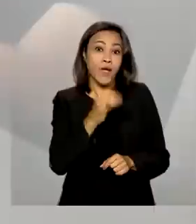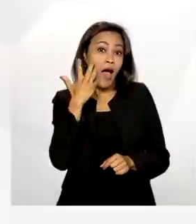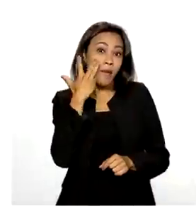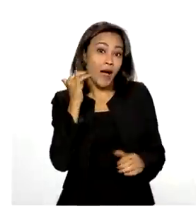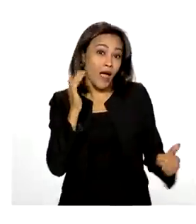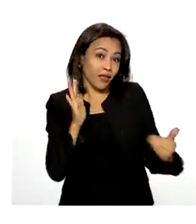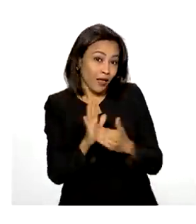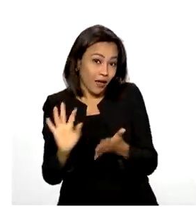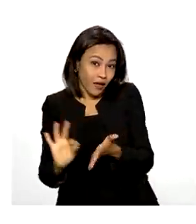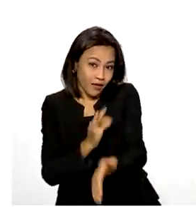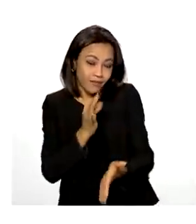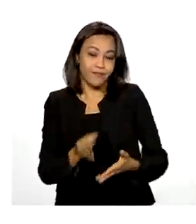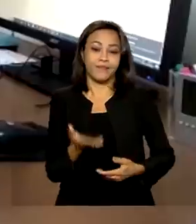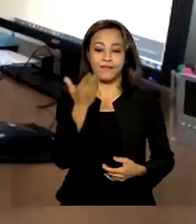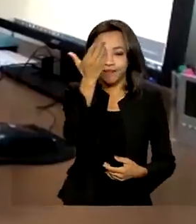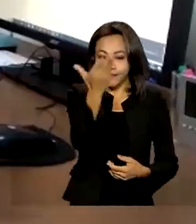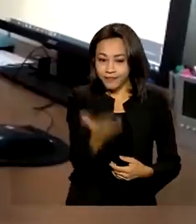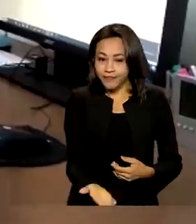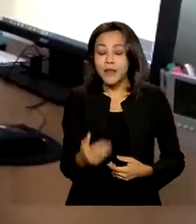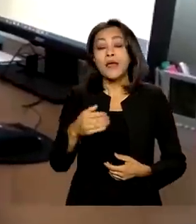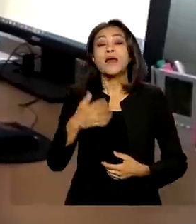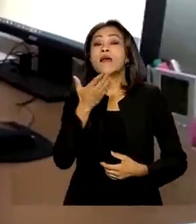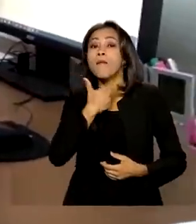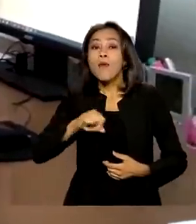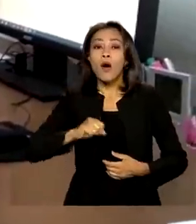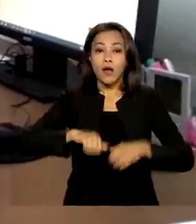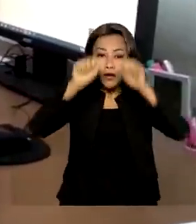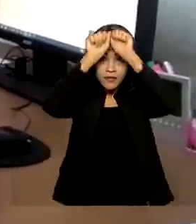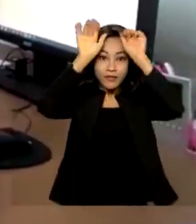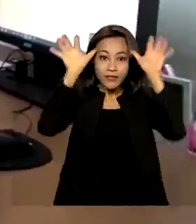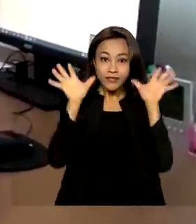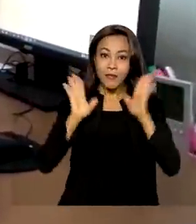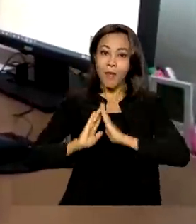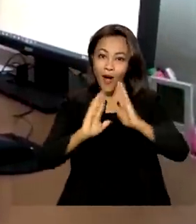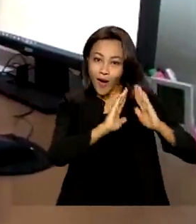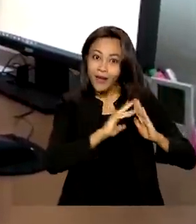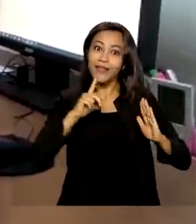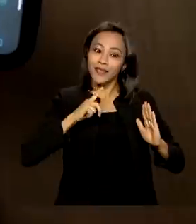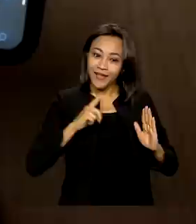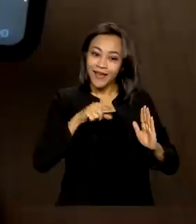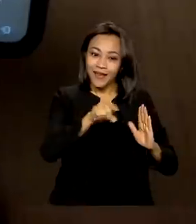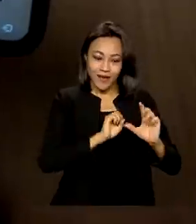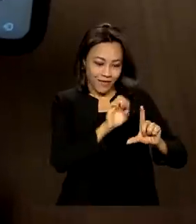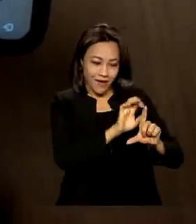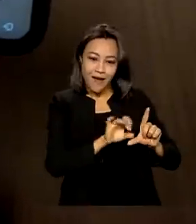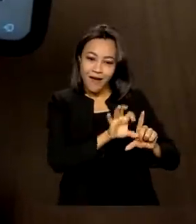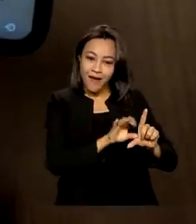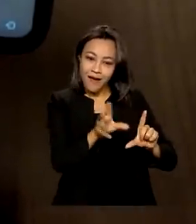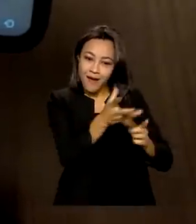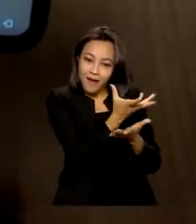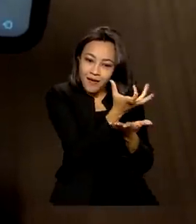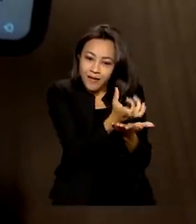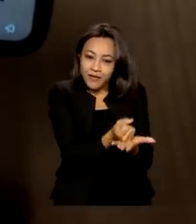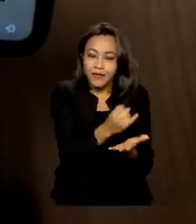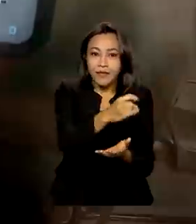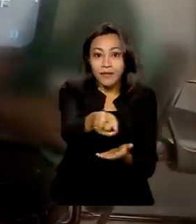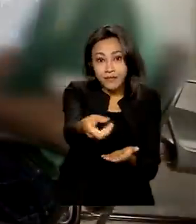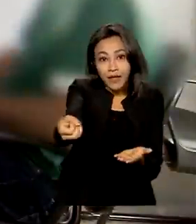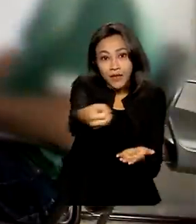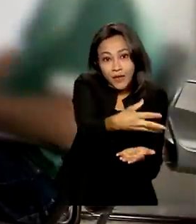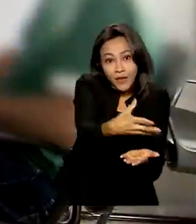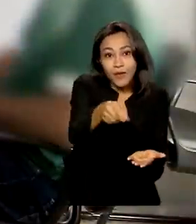Virtual. Moradores do Acre são os primeiros a ter acesso à versão digital da nova carteira de identidade.